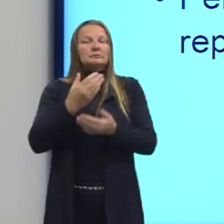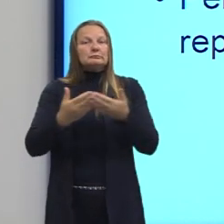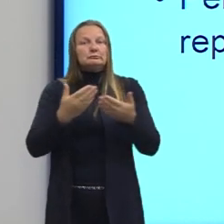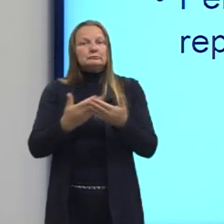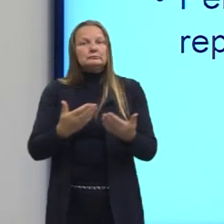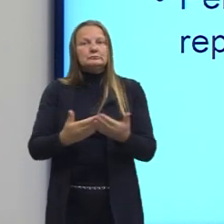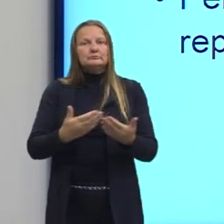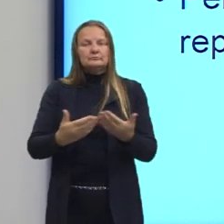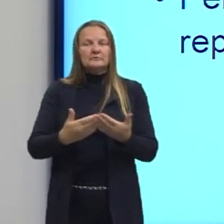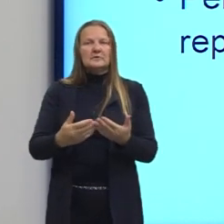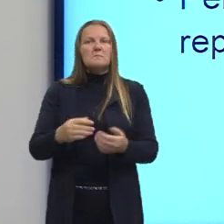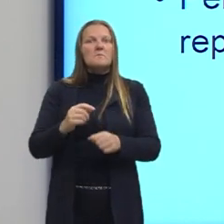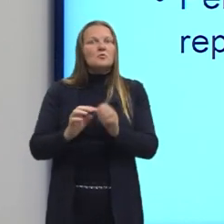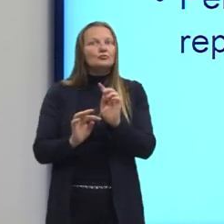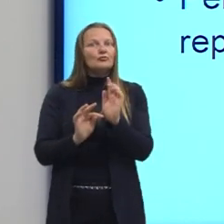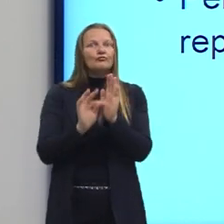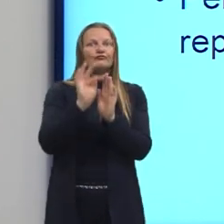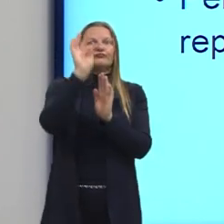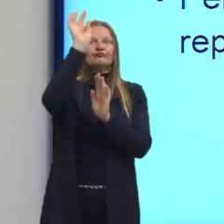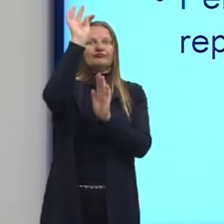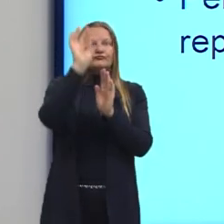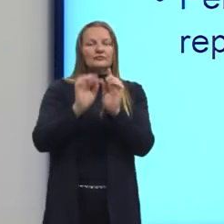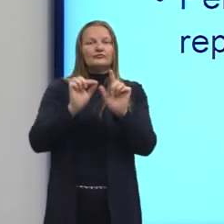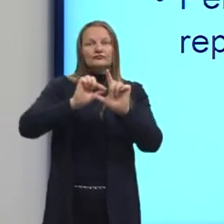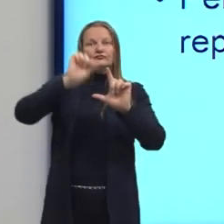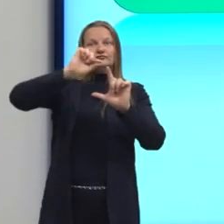Então, é muito alta essa porcentagem.